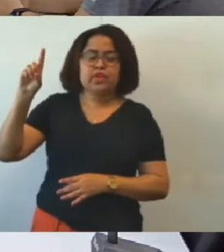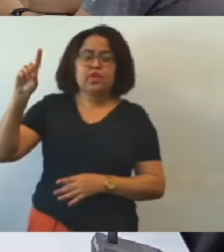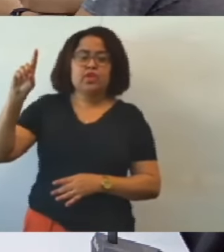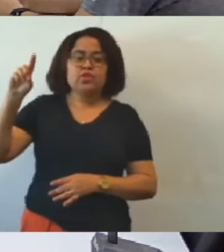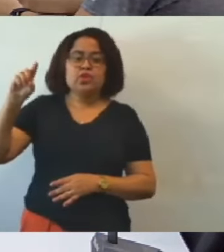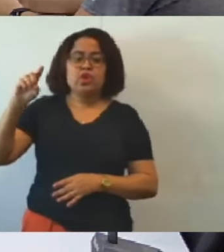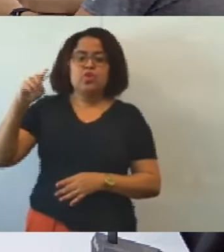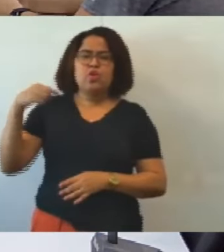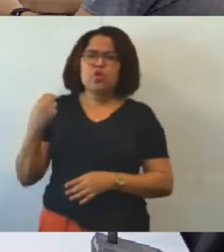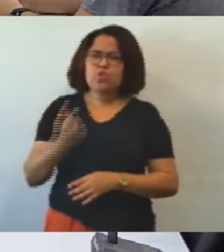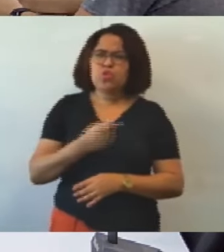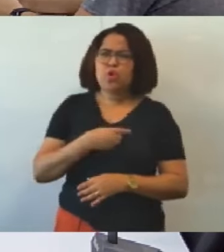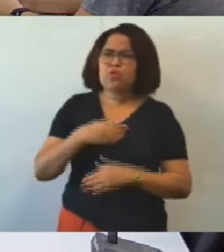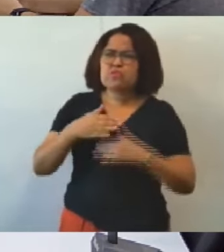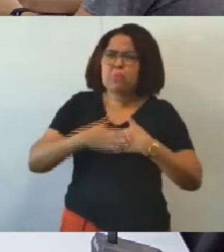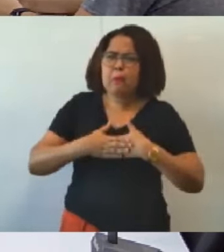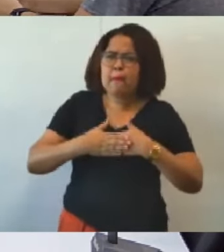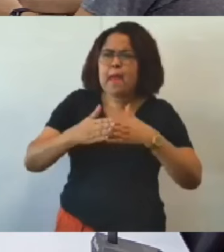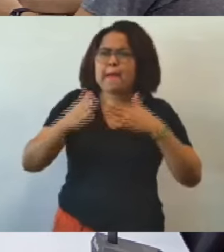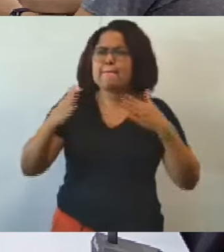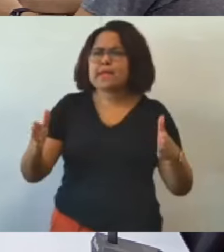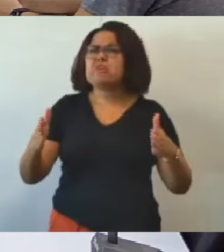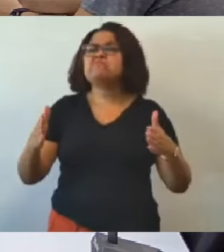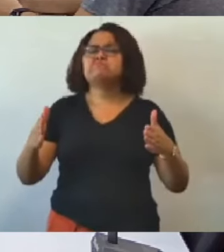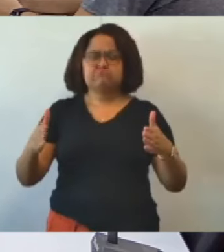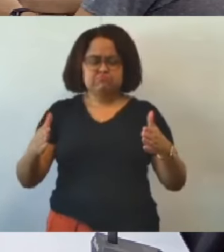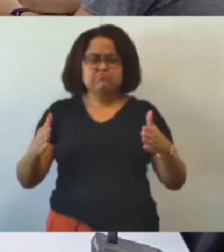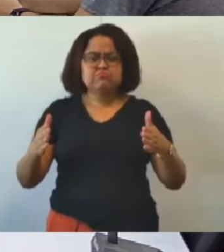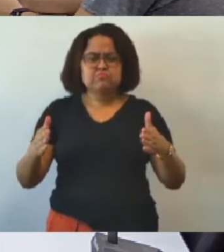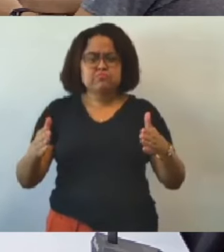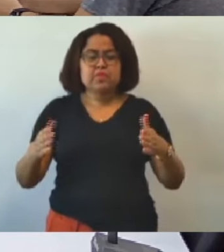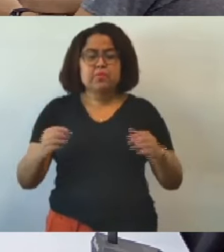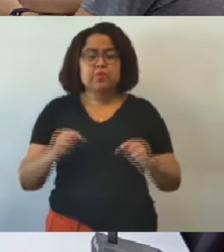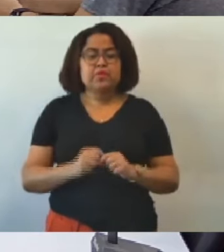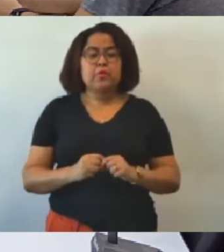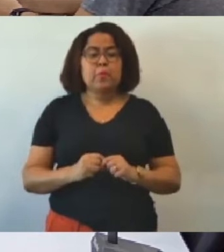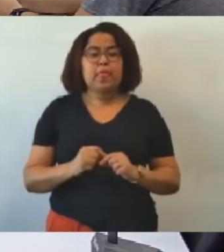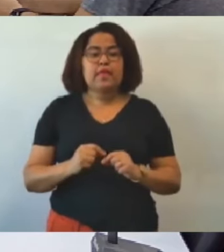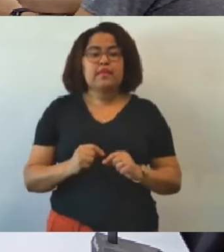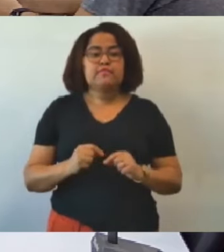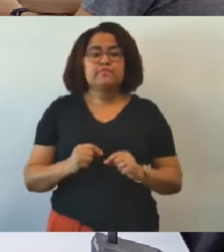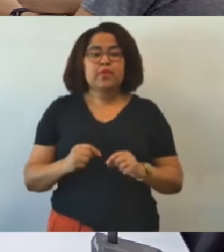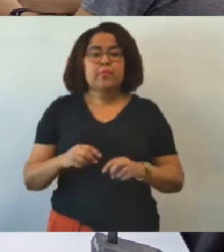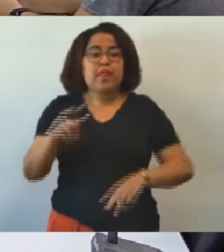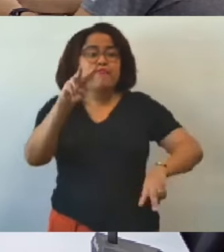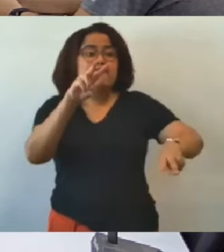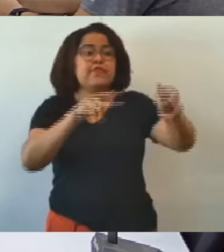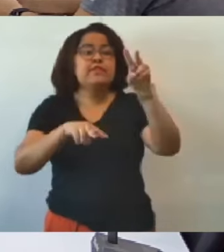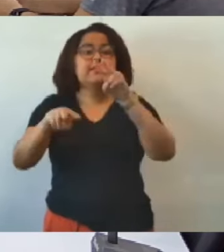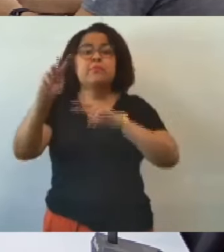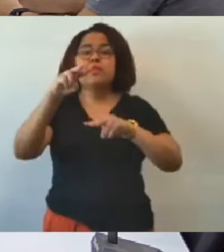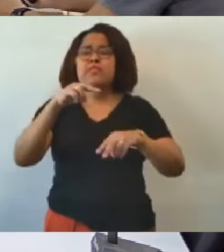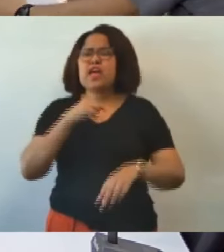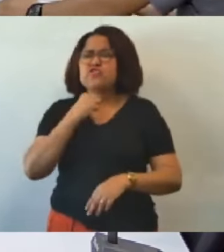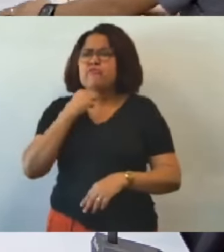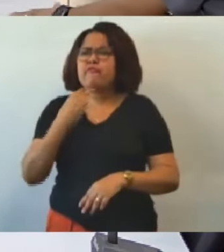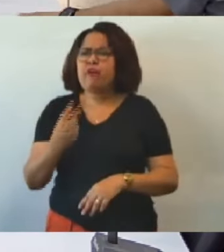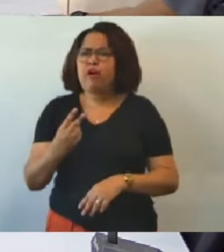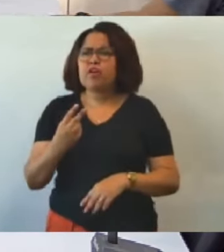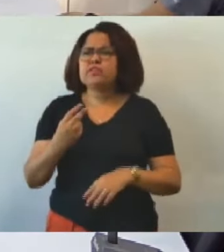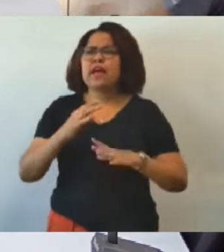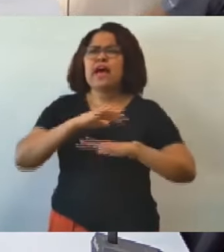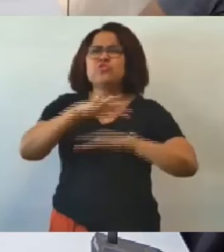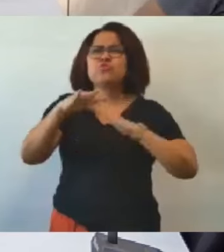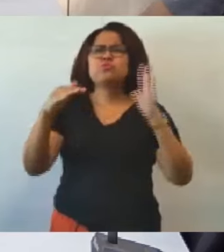abertura a esse portal para dar visibilidade voz a todos os